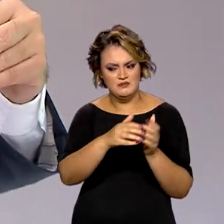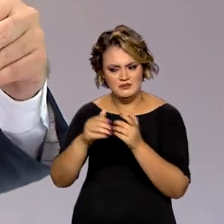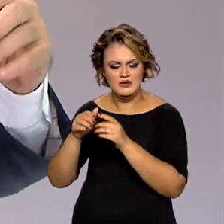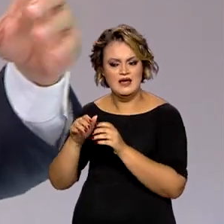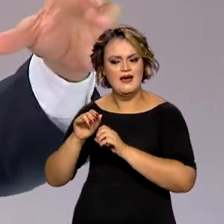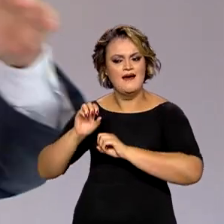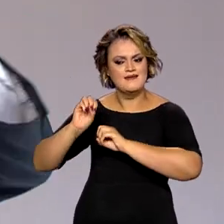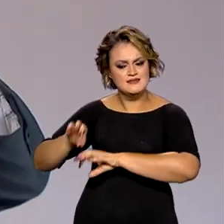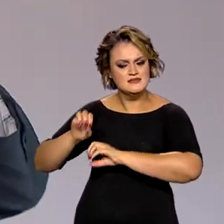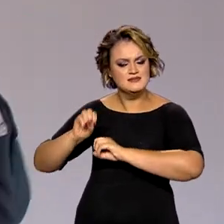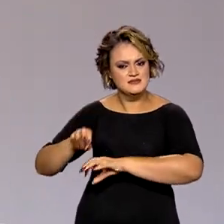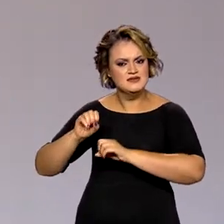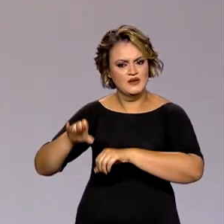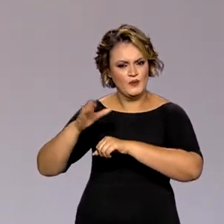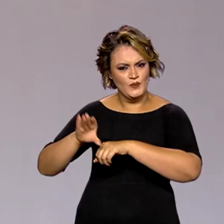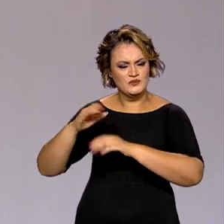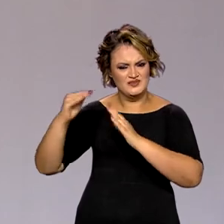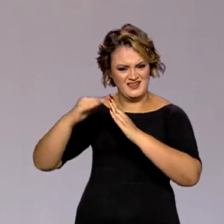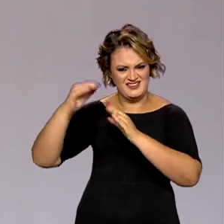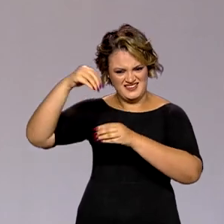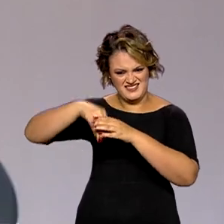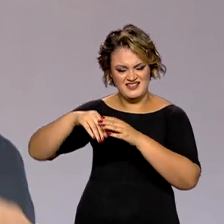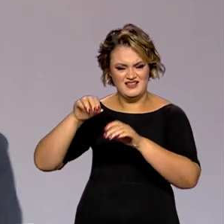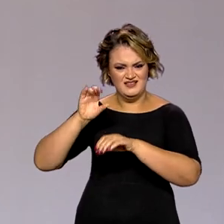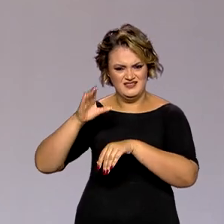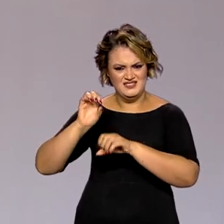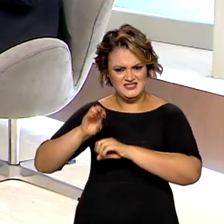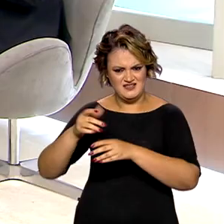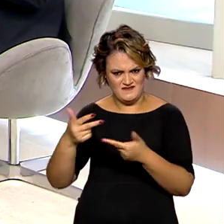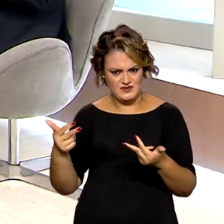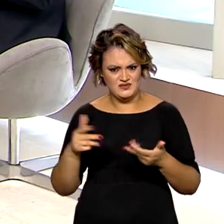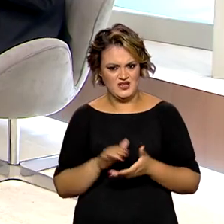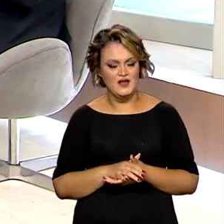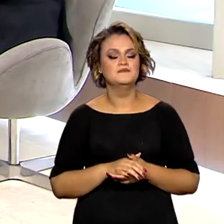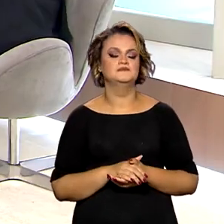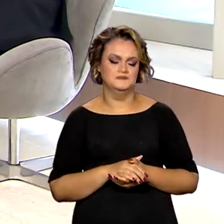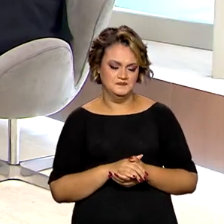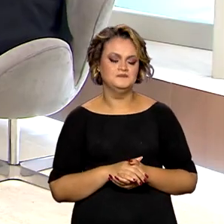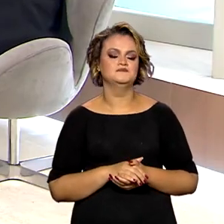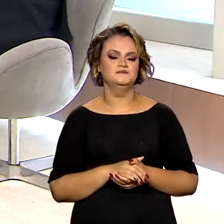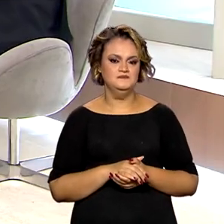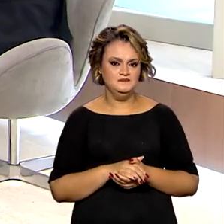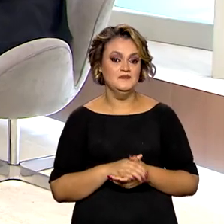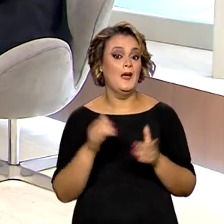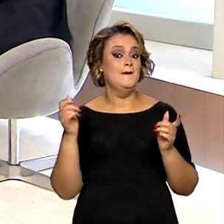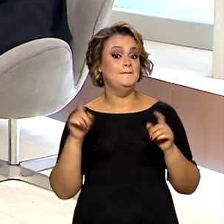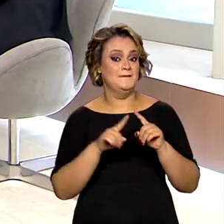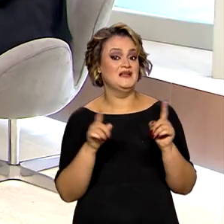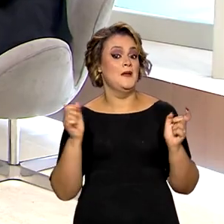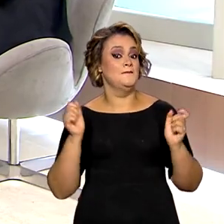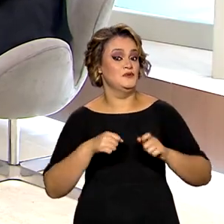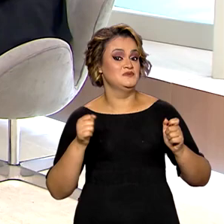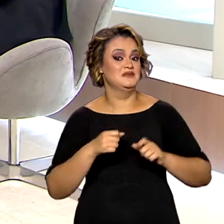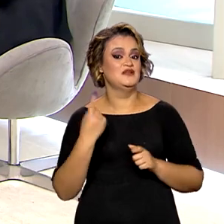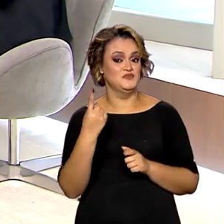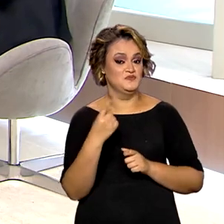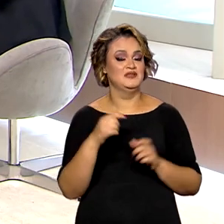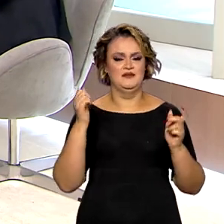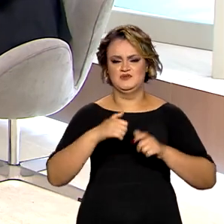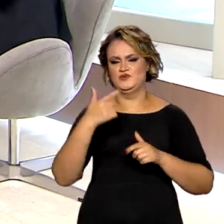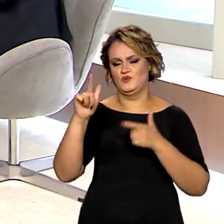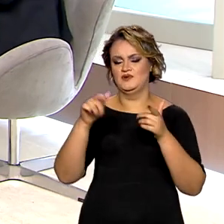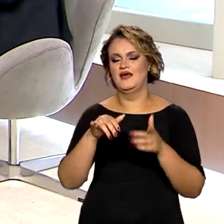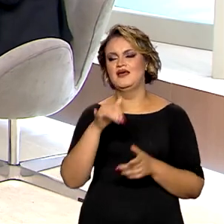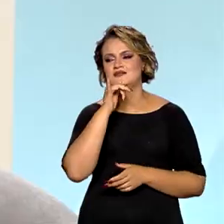capacitadas, tem todas essas questões, não é isso, secretária? Aí, a gente está falando de uma possibilidade da casa. Entendi. Eu vou trazer aqui